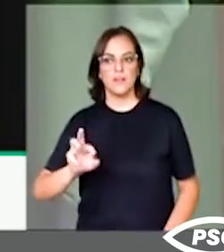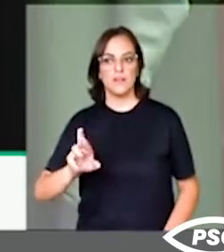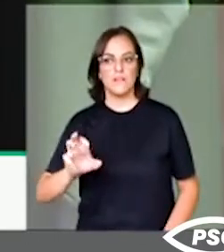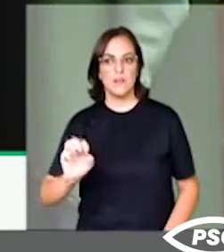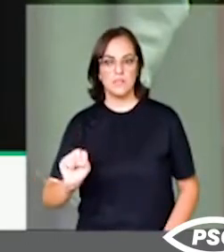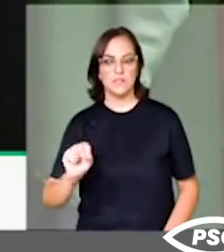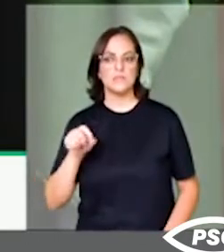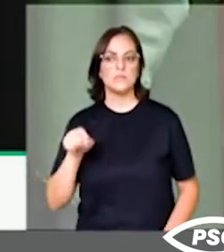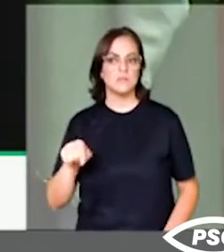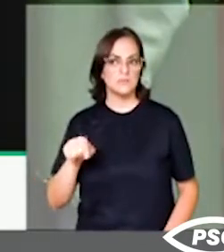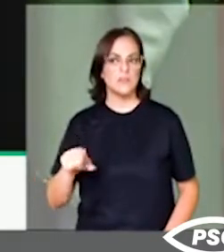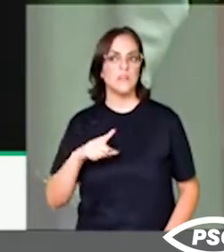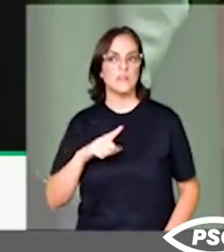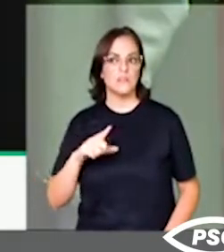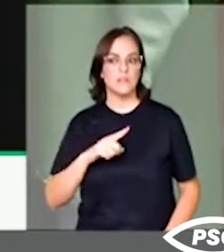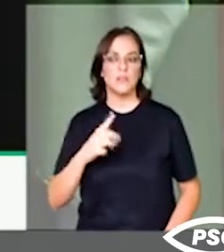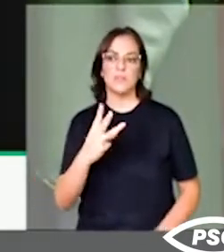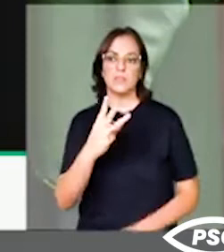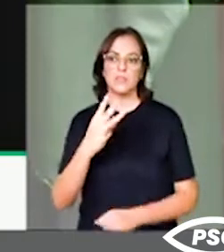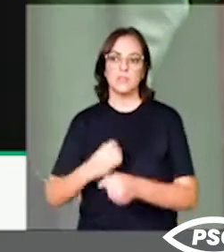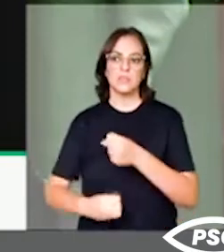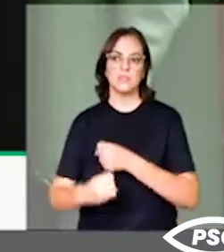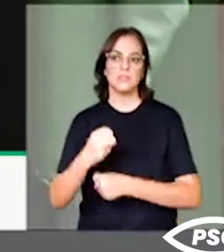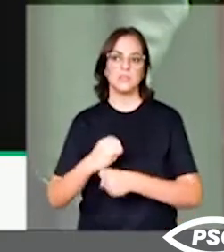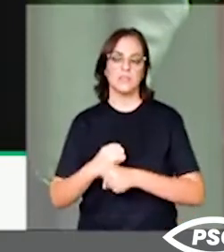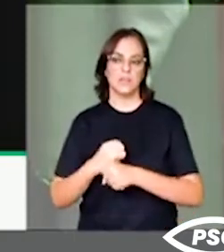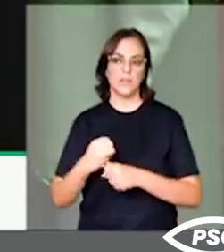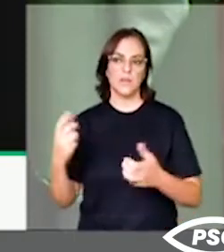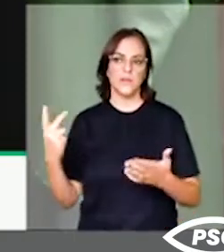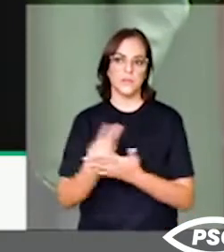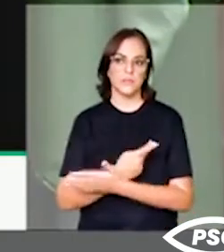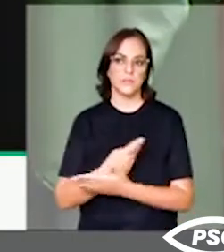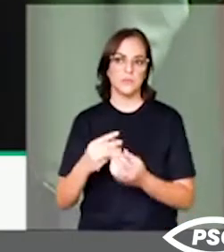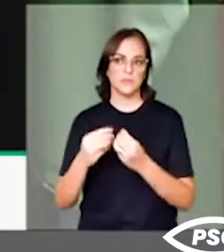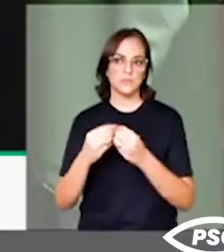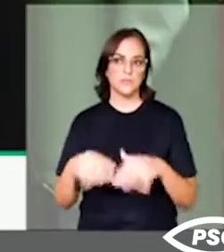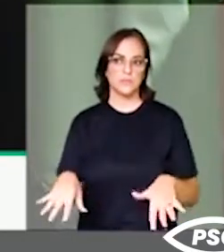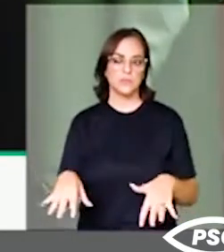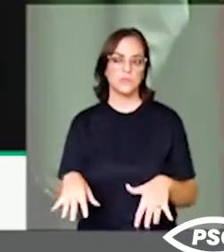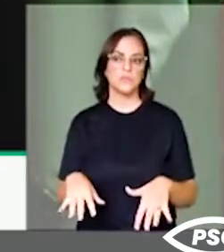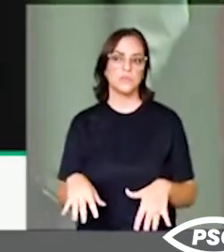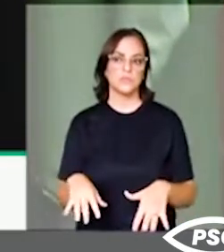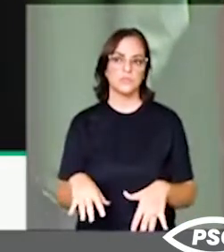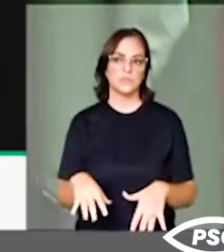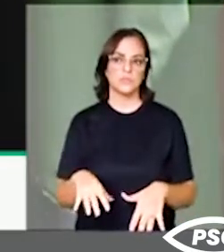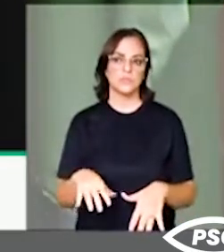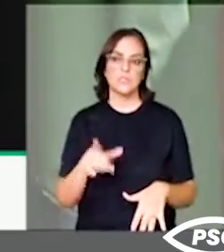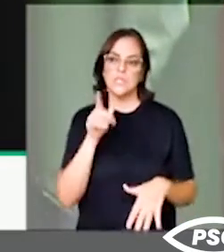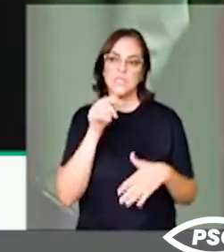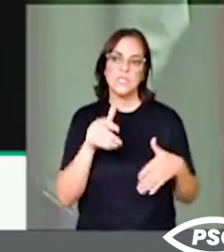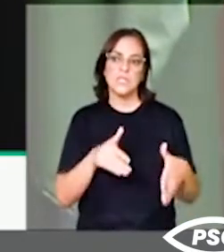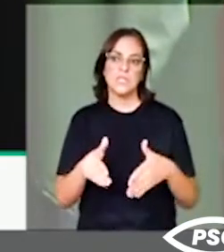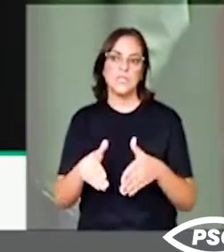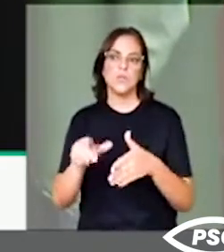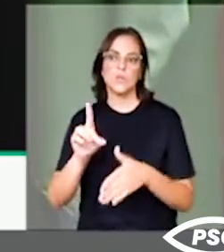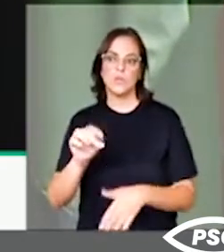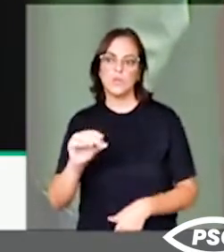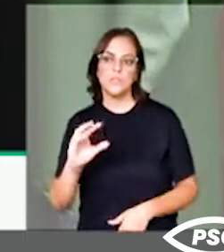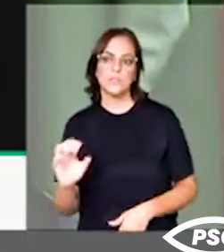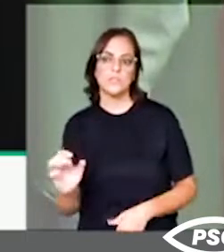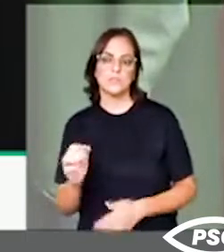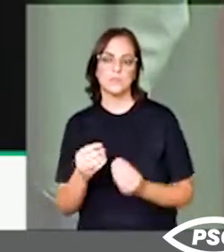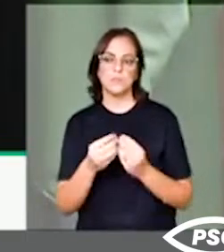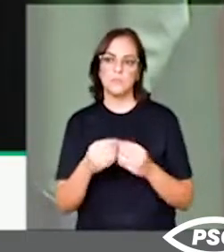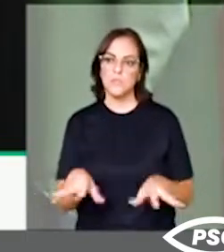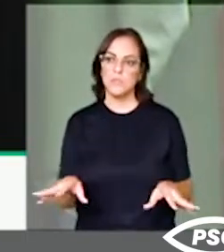atingida há três anos atrás pelo Rio Doce. Indiretamente falando, mas